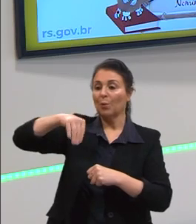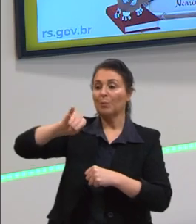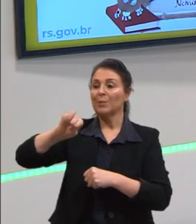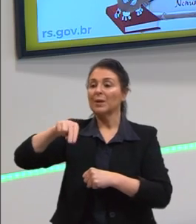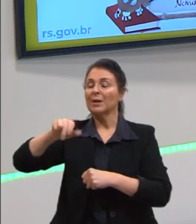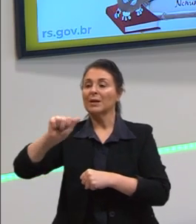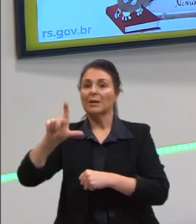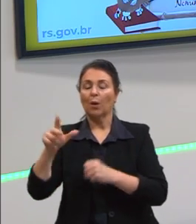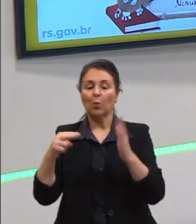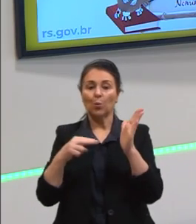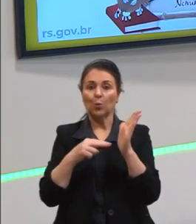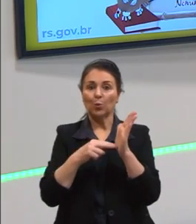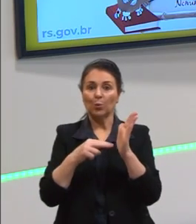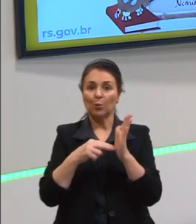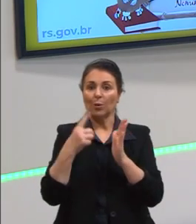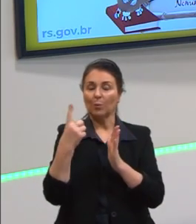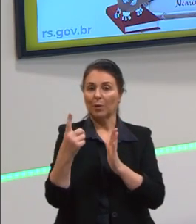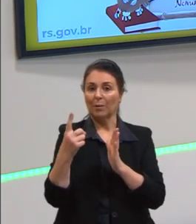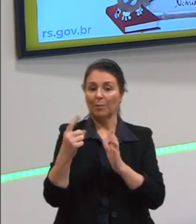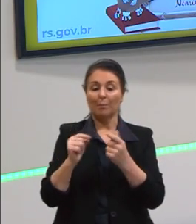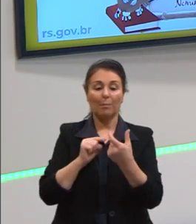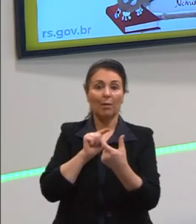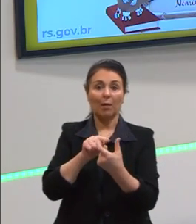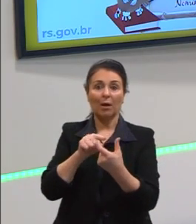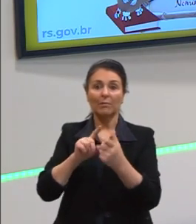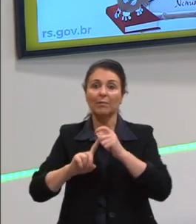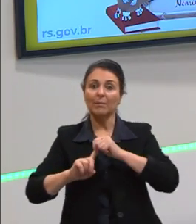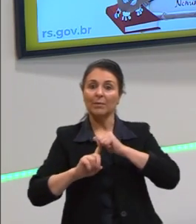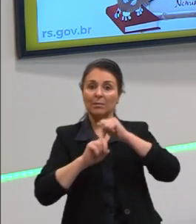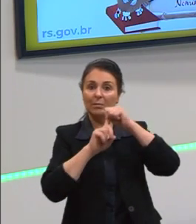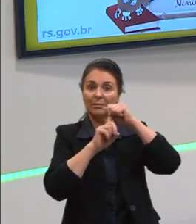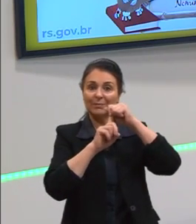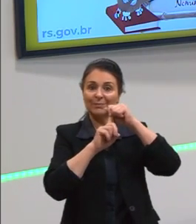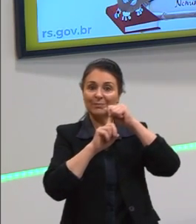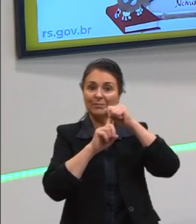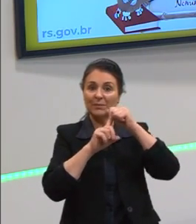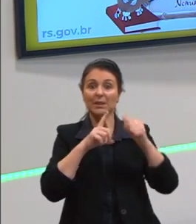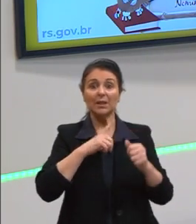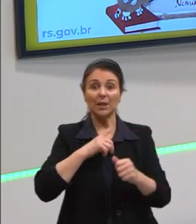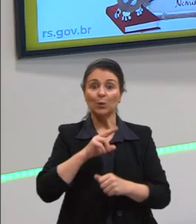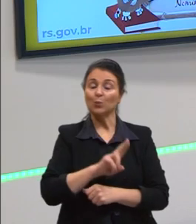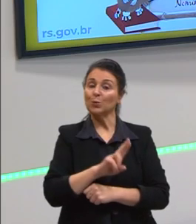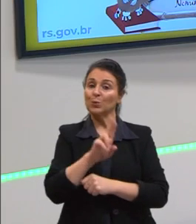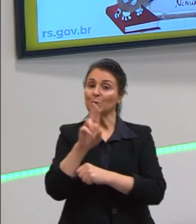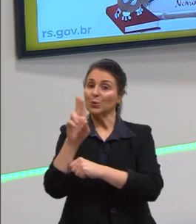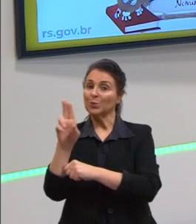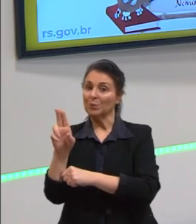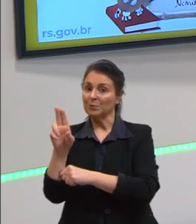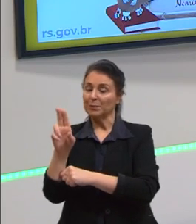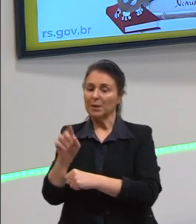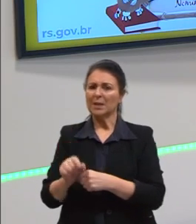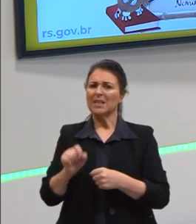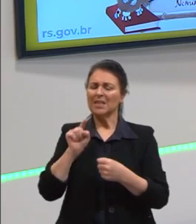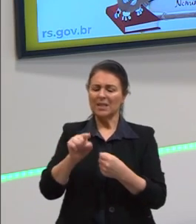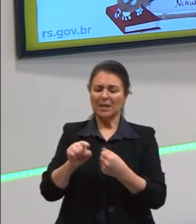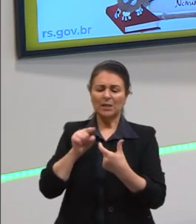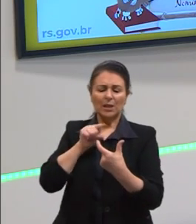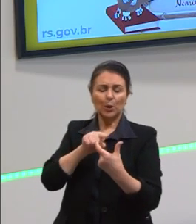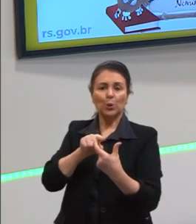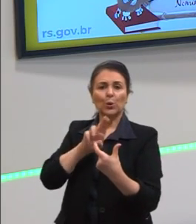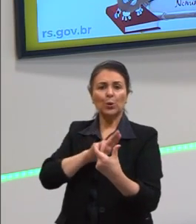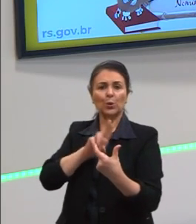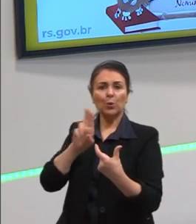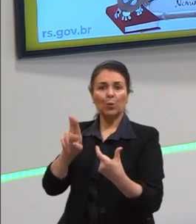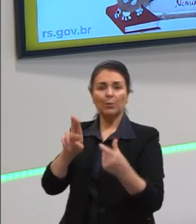como núcleo ou como palavra principal um nome. E a este nome a gente dá